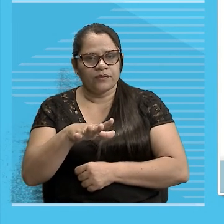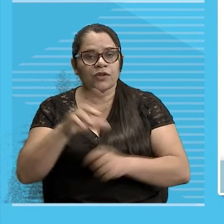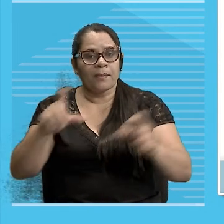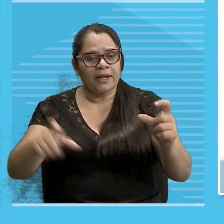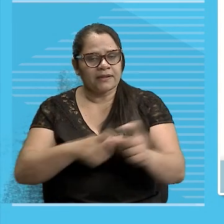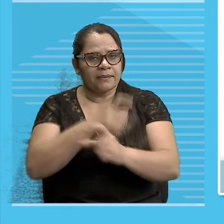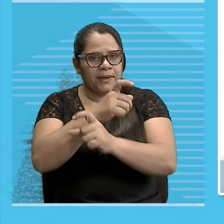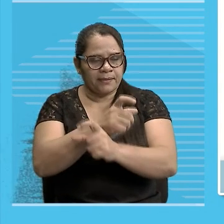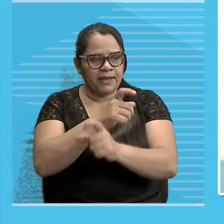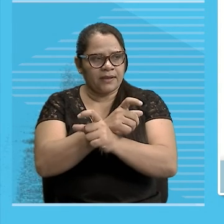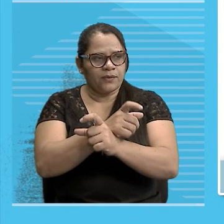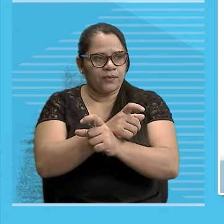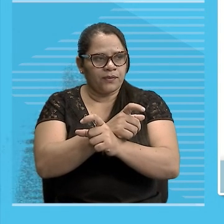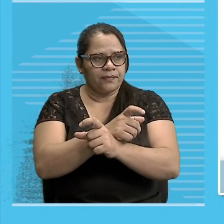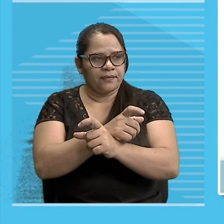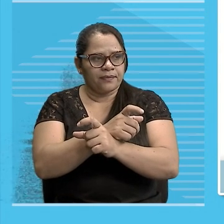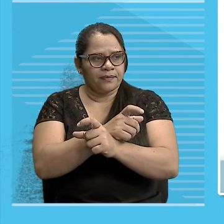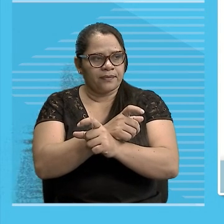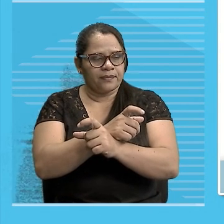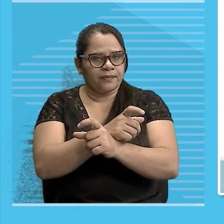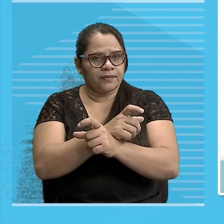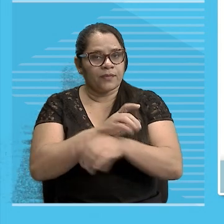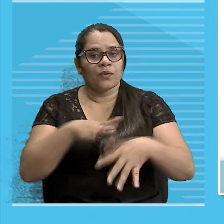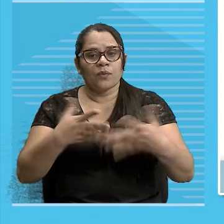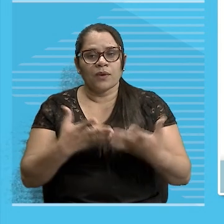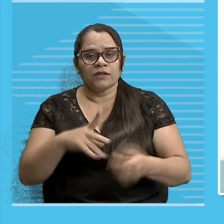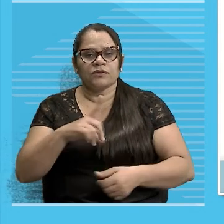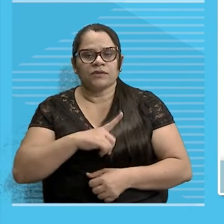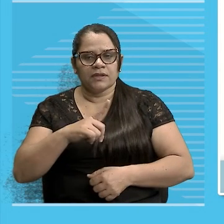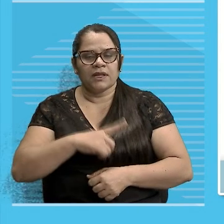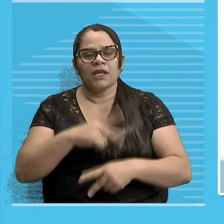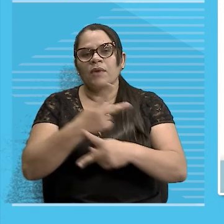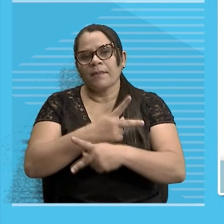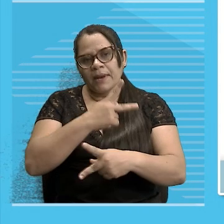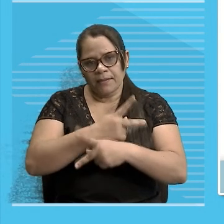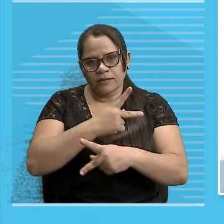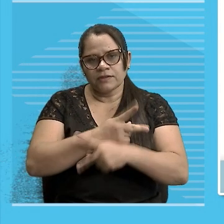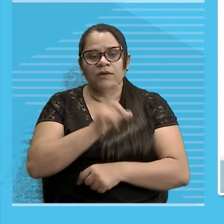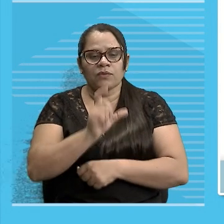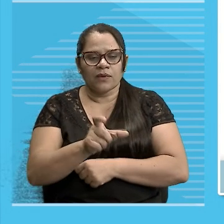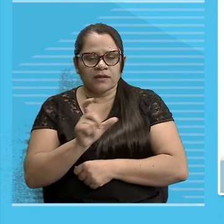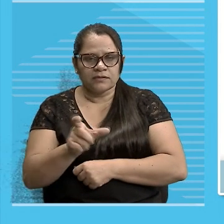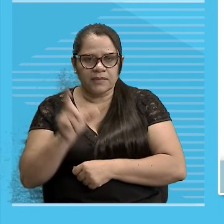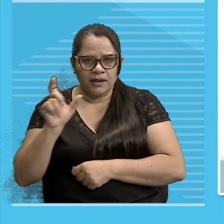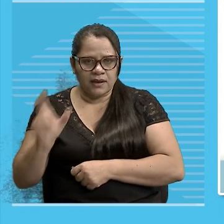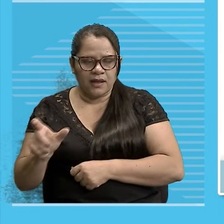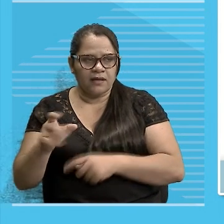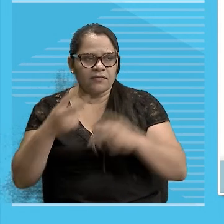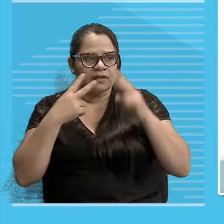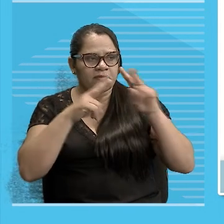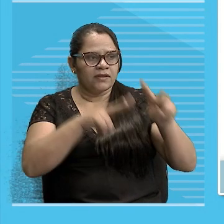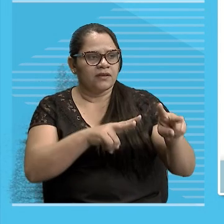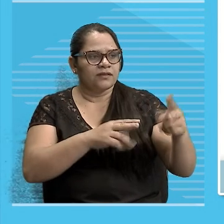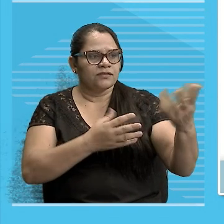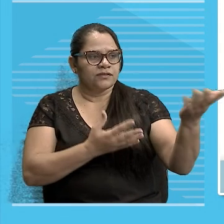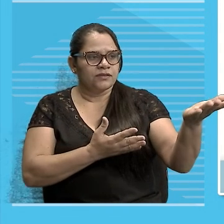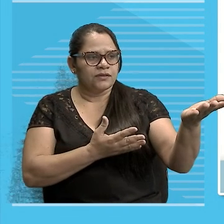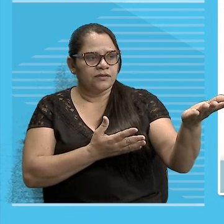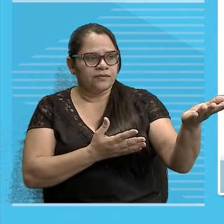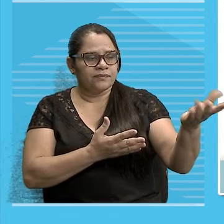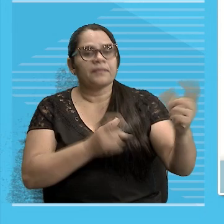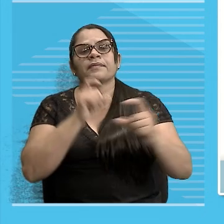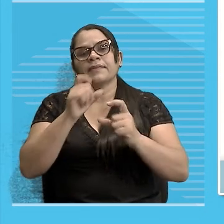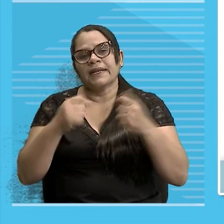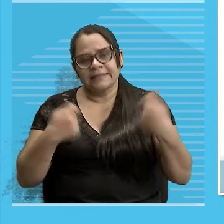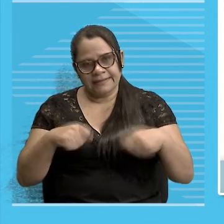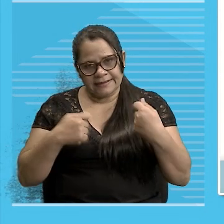quando eu tenho Uma preposição entre os elementos Está vendo? Você flexiona